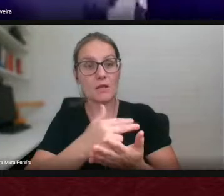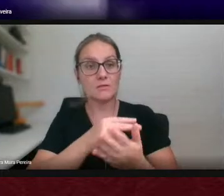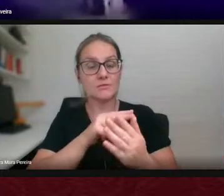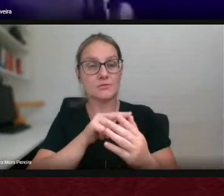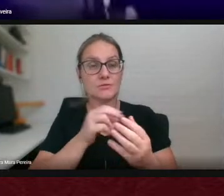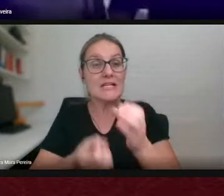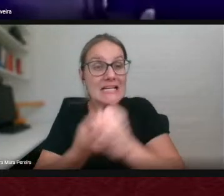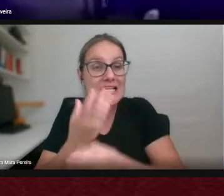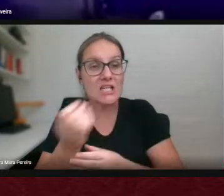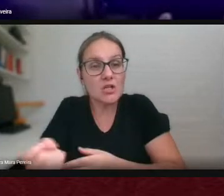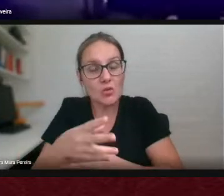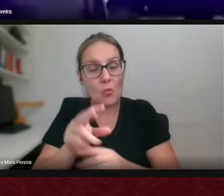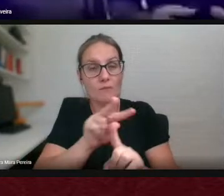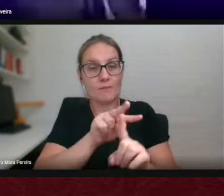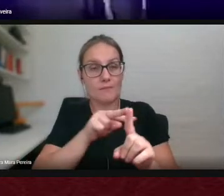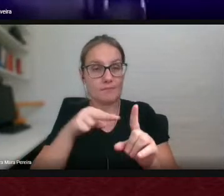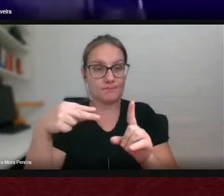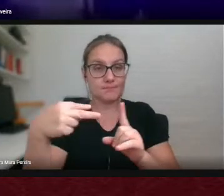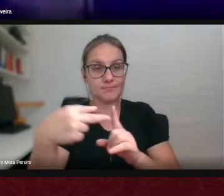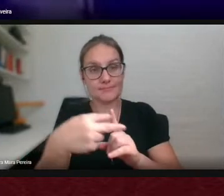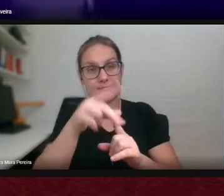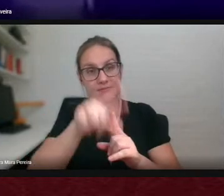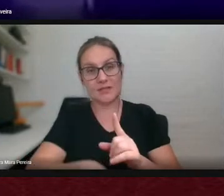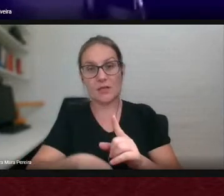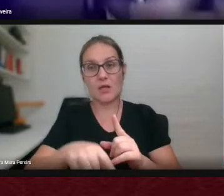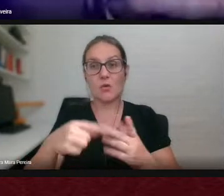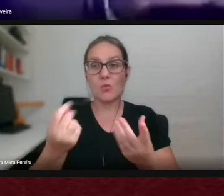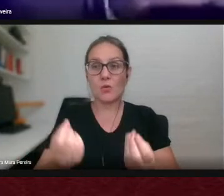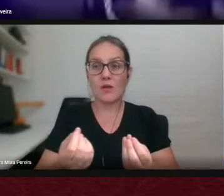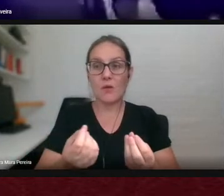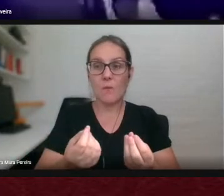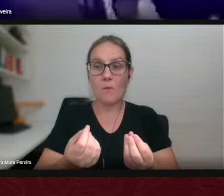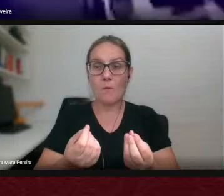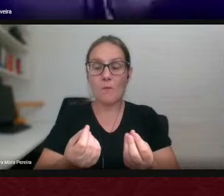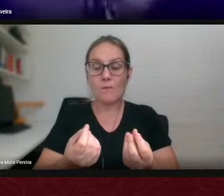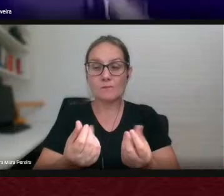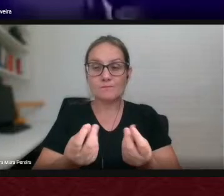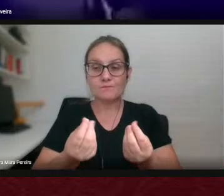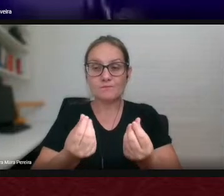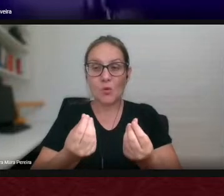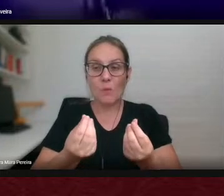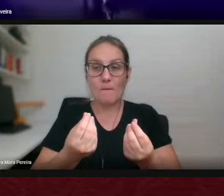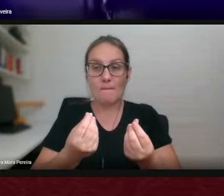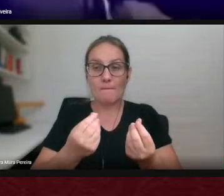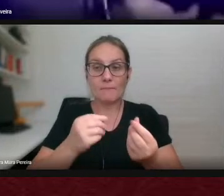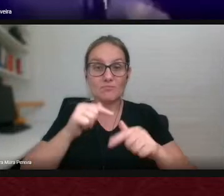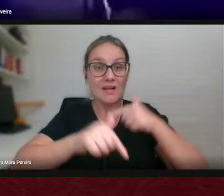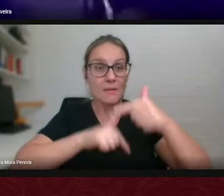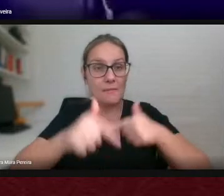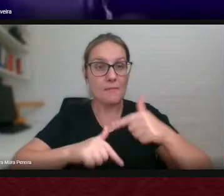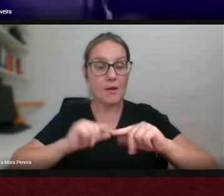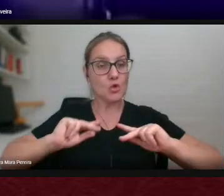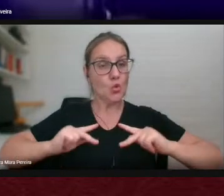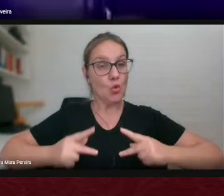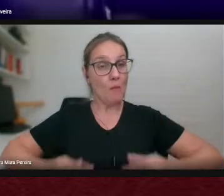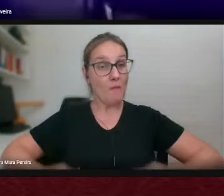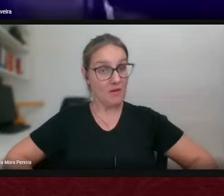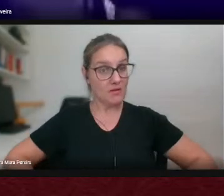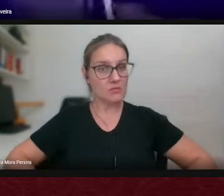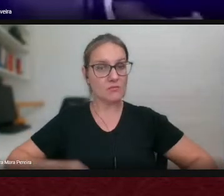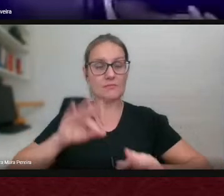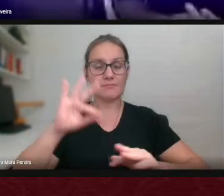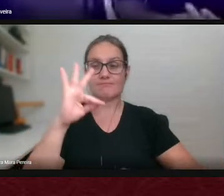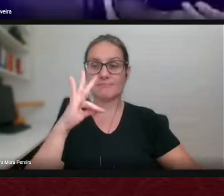sociedade é uma tarefa humanística muito nobre que a faculdade se dedica que a universidade se dedica